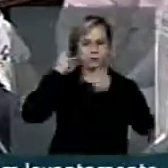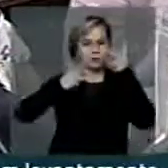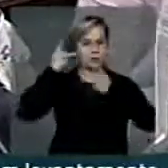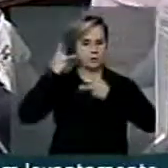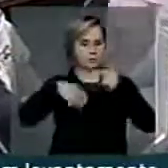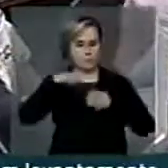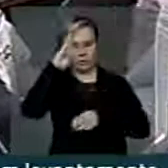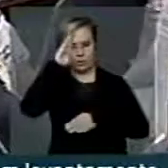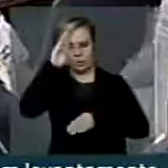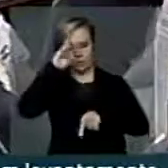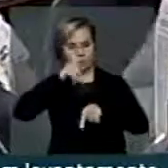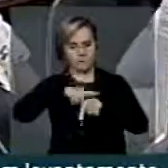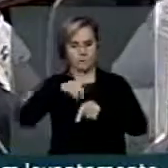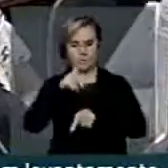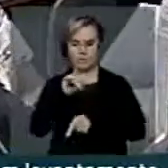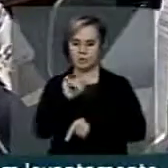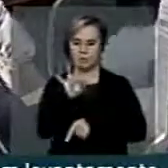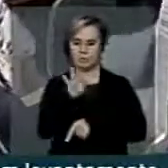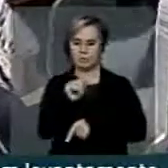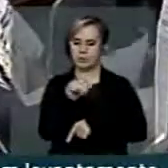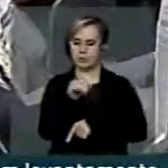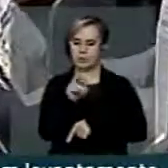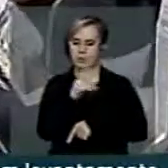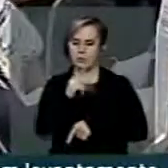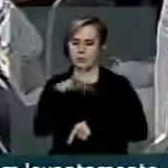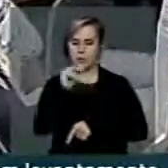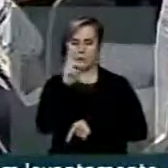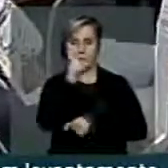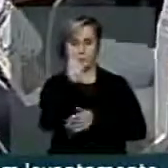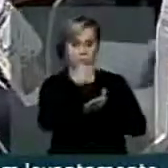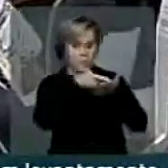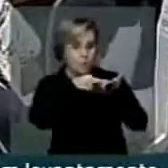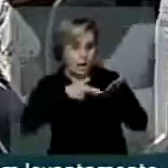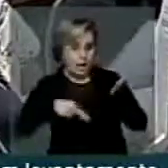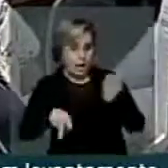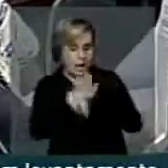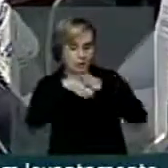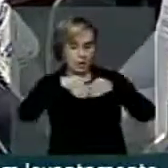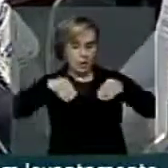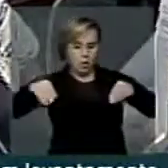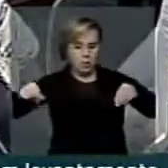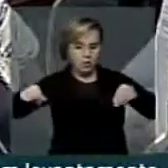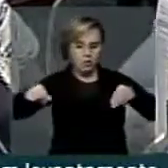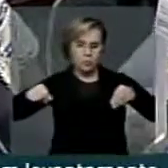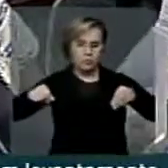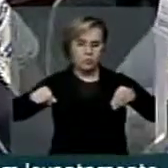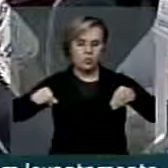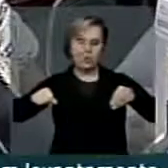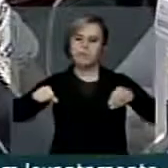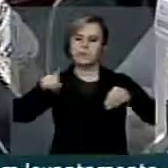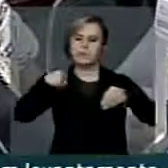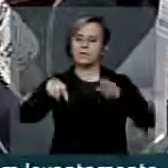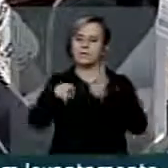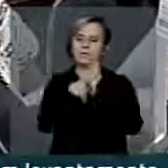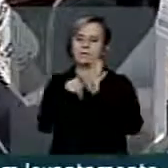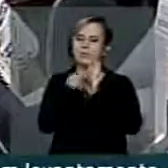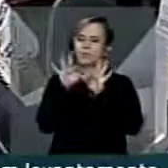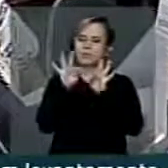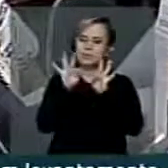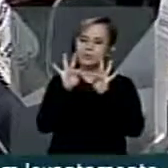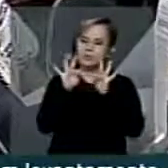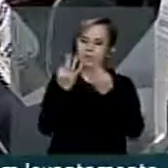Militares da Ditadura, um relatório sobre uma área de terra pertencente aos índios caigangues,